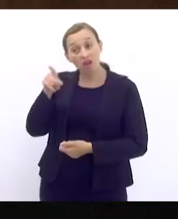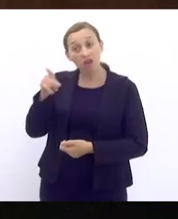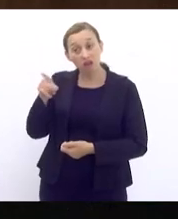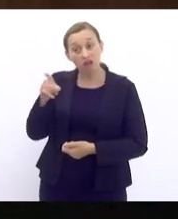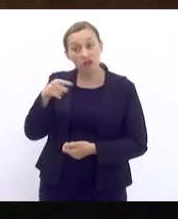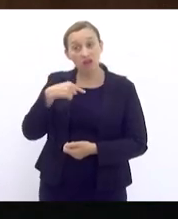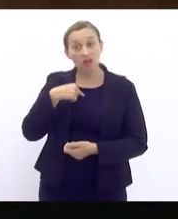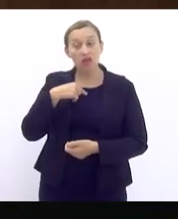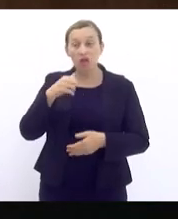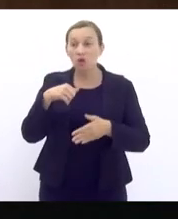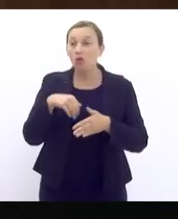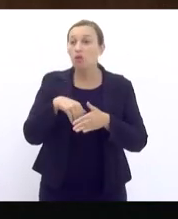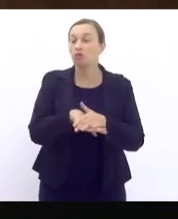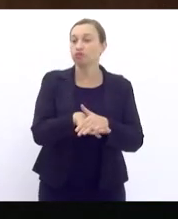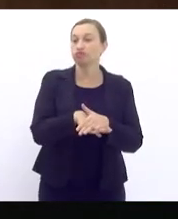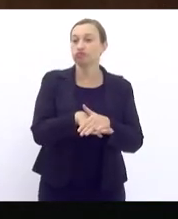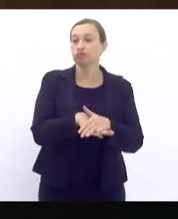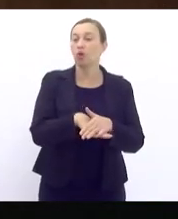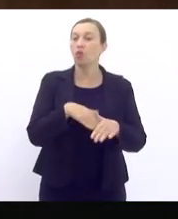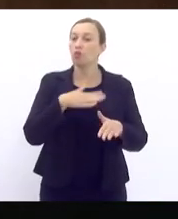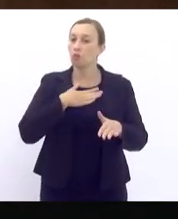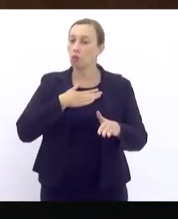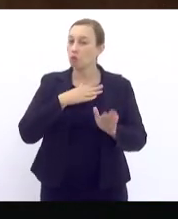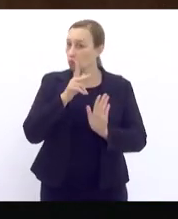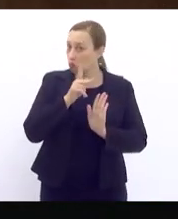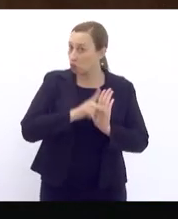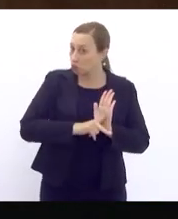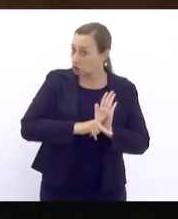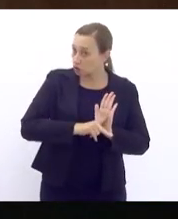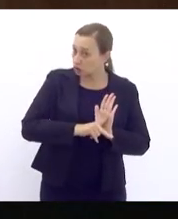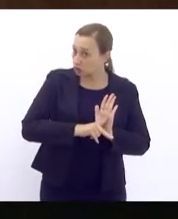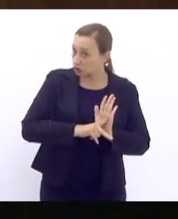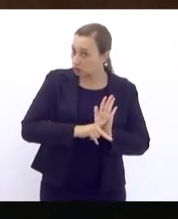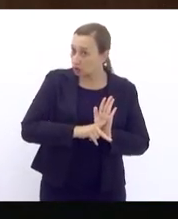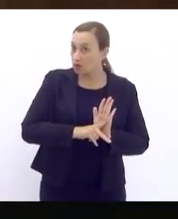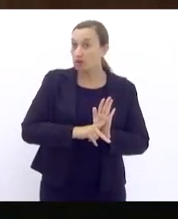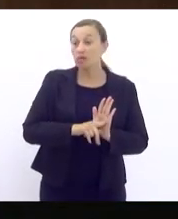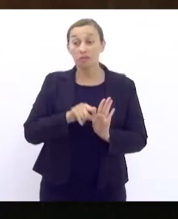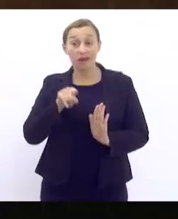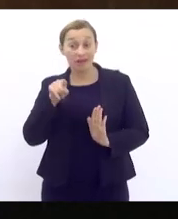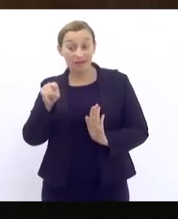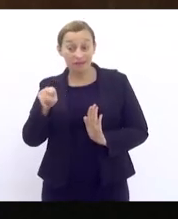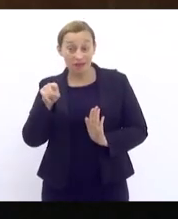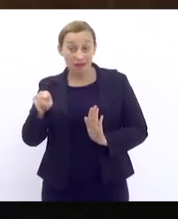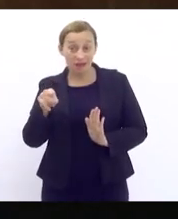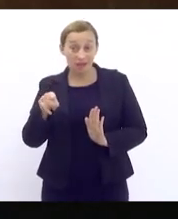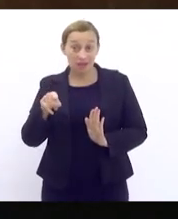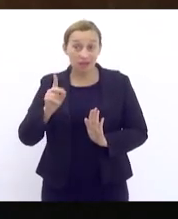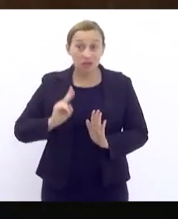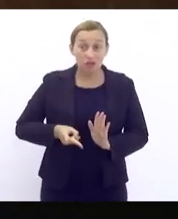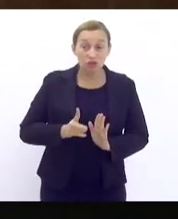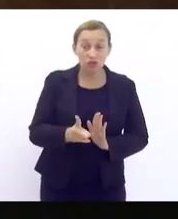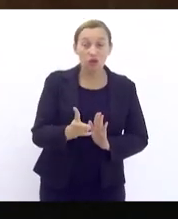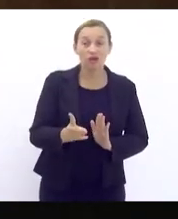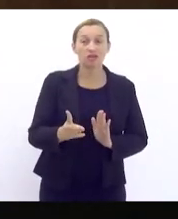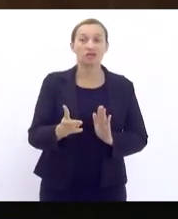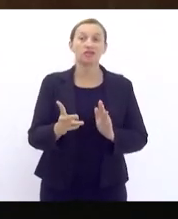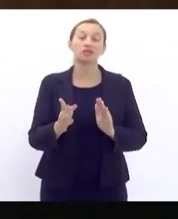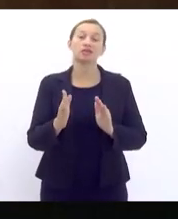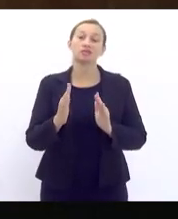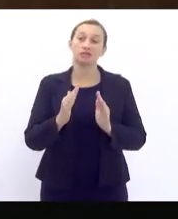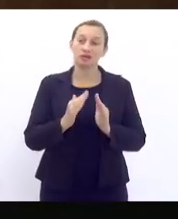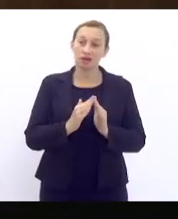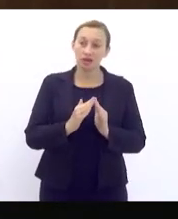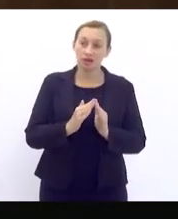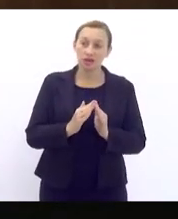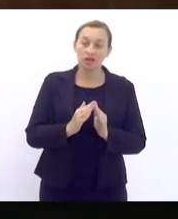arquivaria o meu projeto para que este tramitasse e